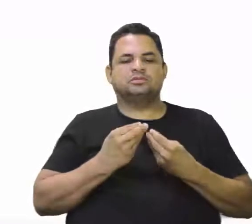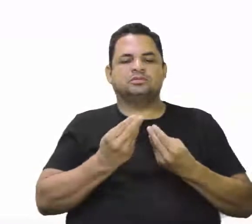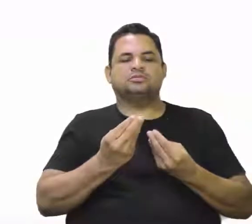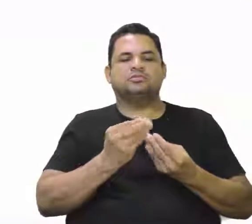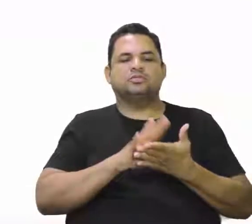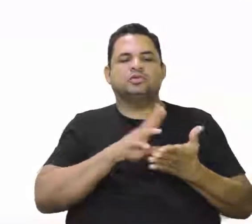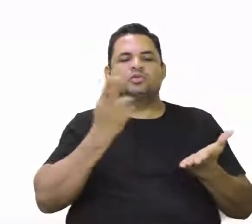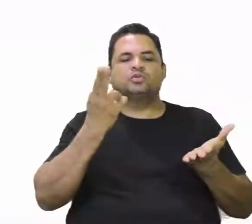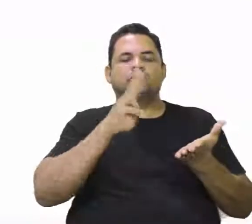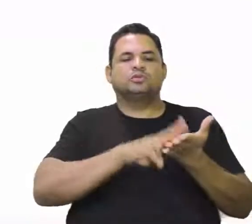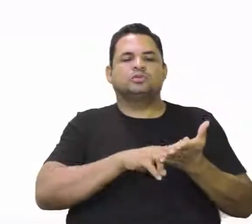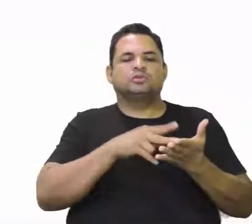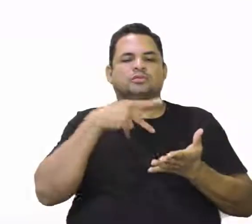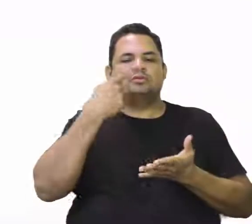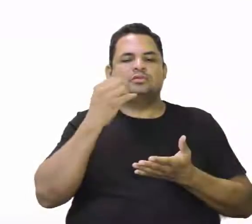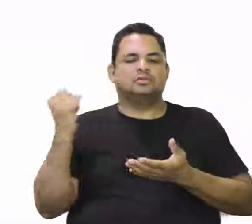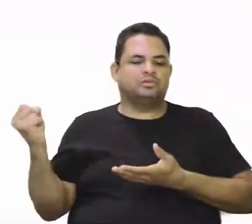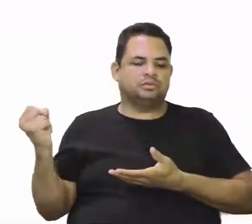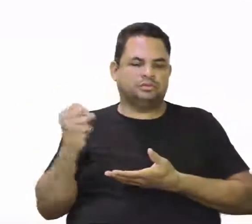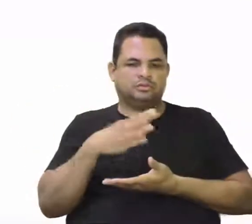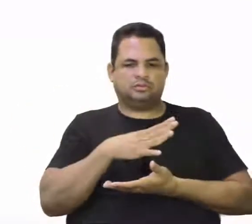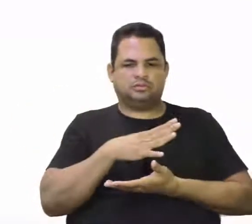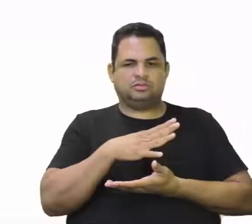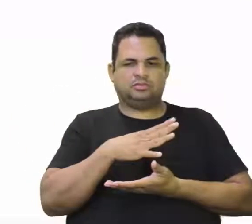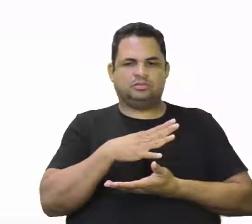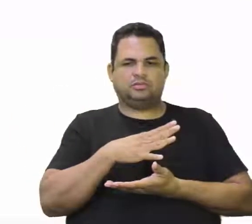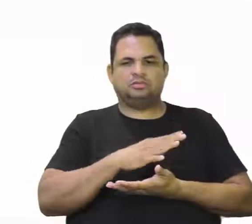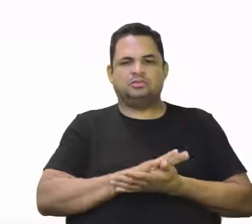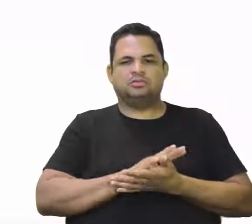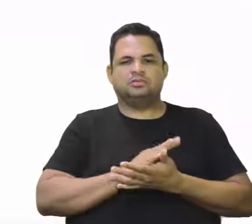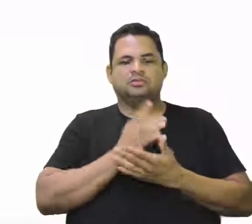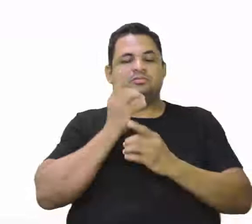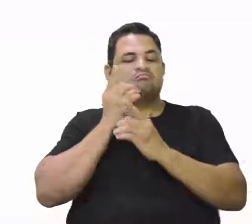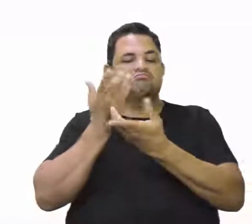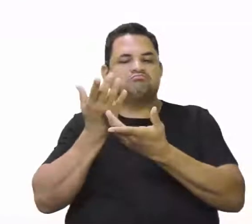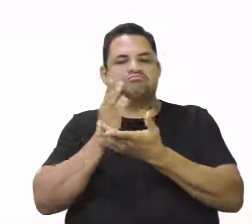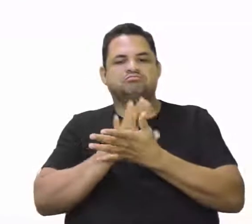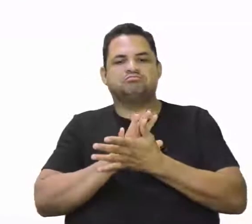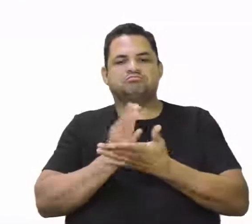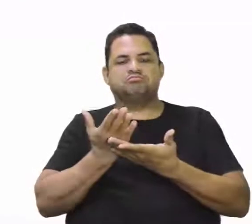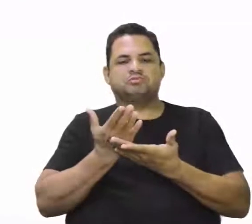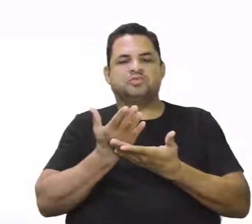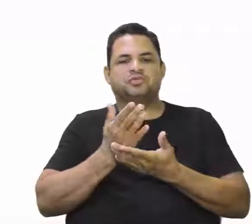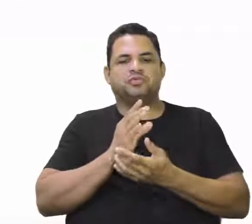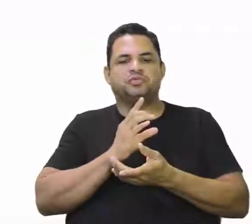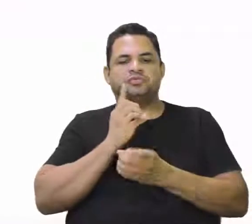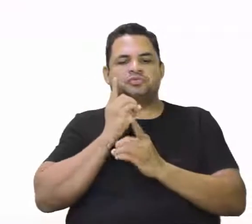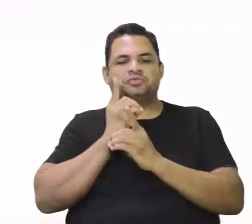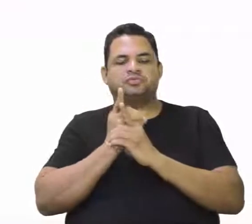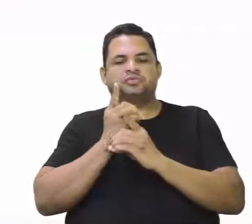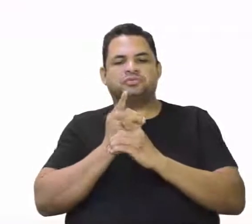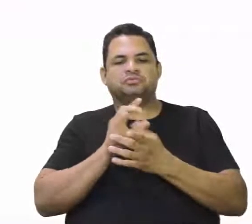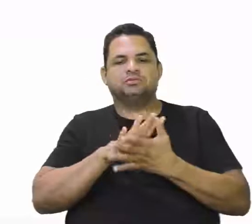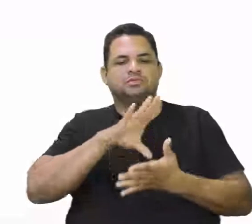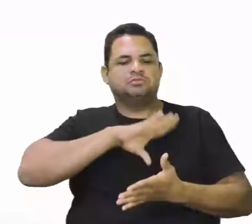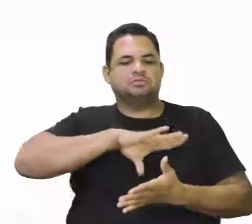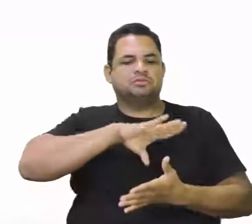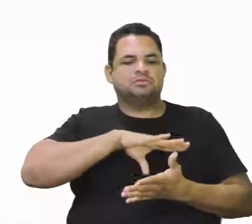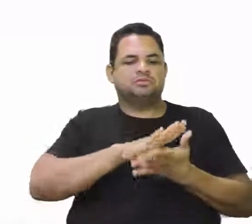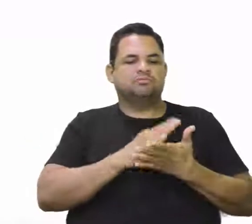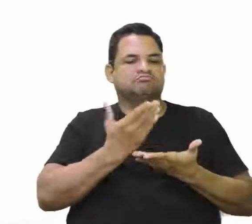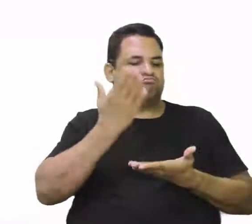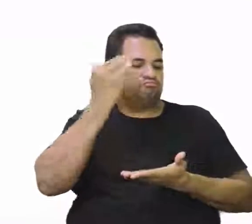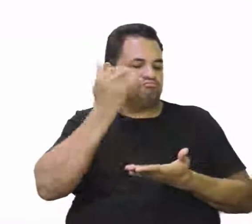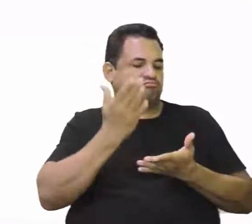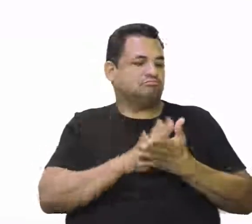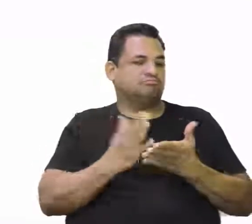falando dessas novas descobertas. A gente fala descobertas porque para os portugueses eles estavam descobrindo, que ele